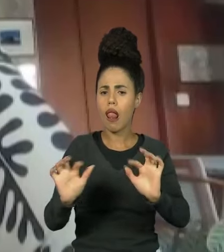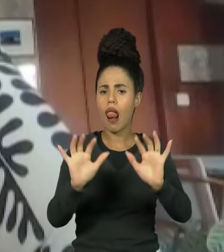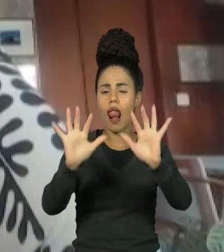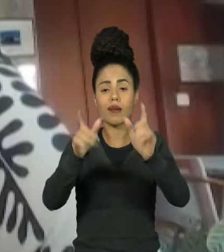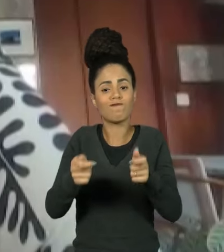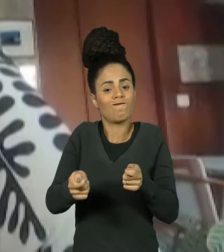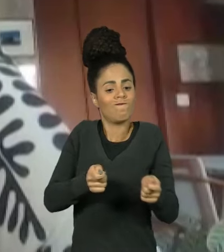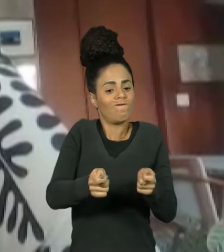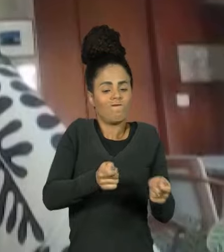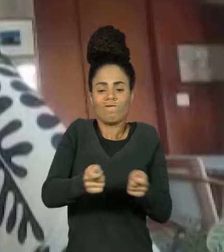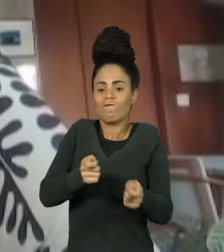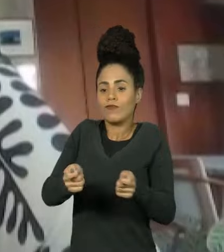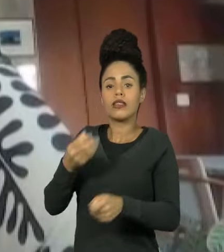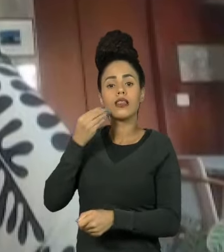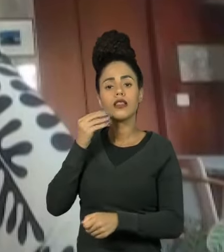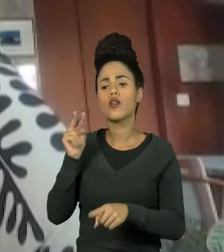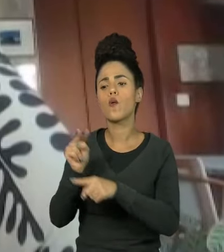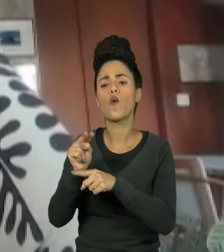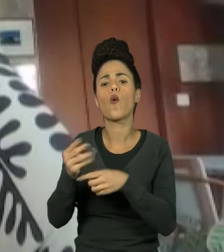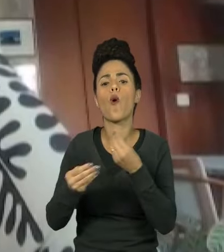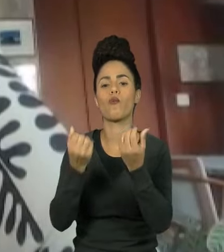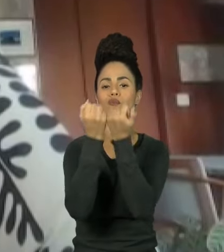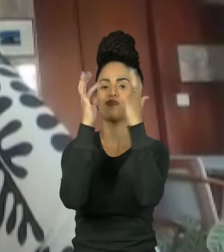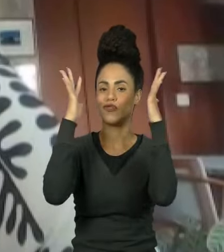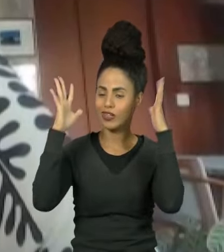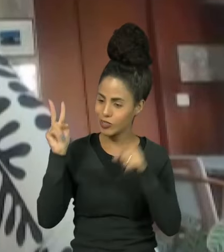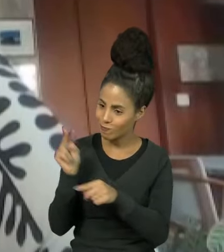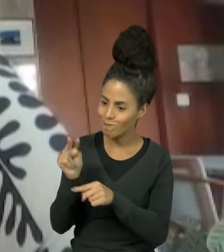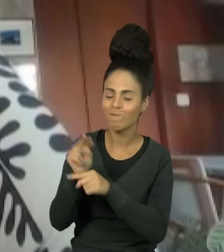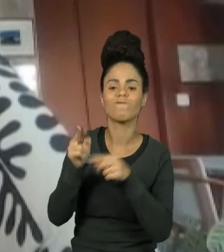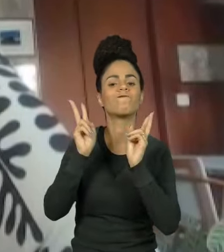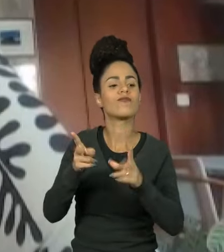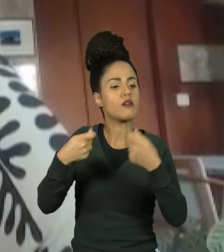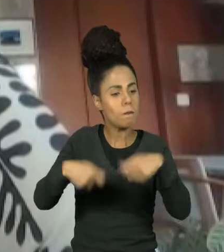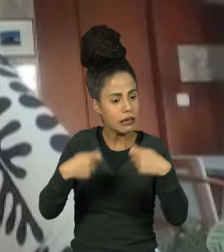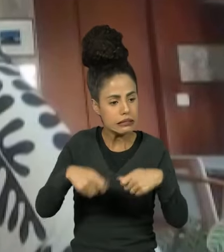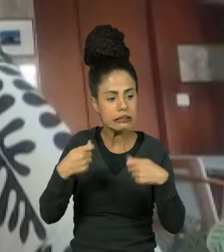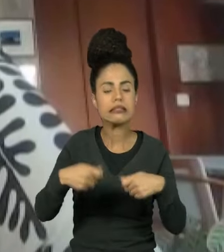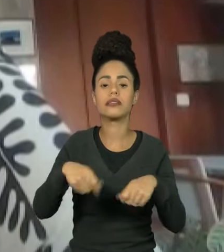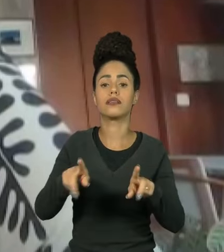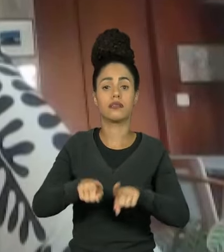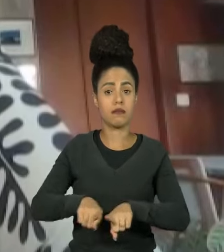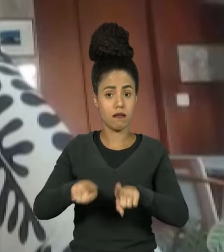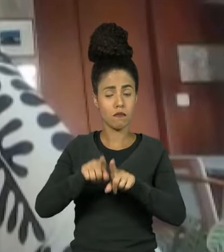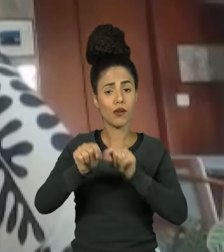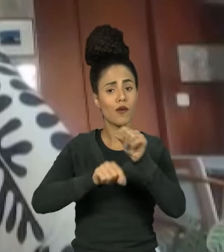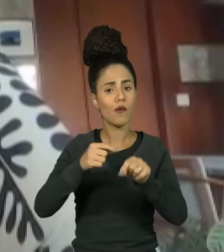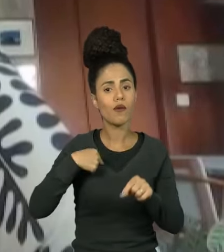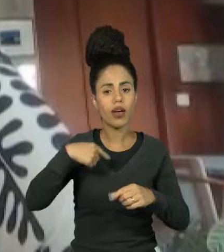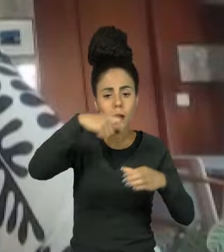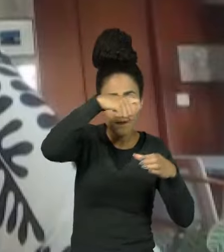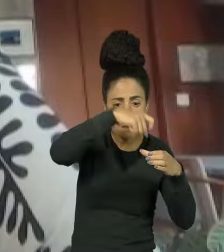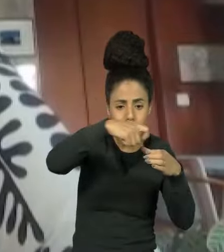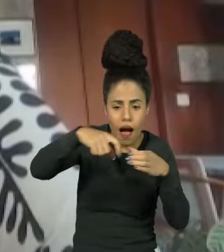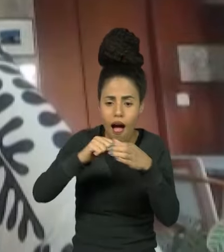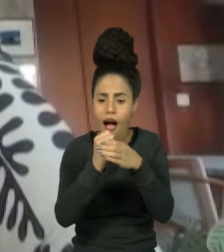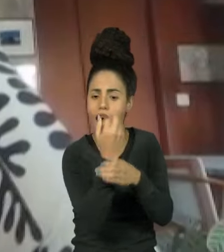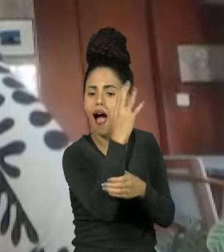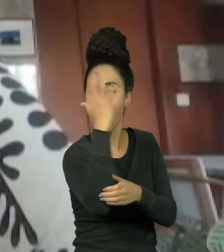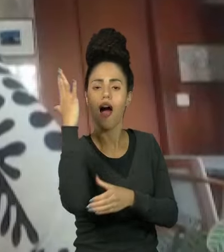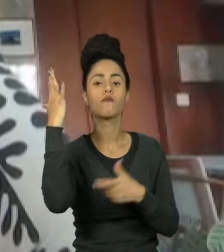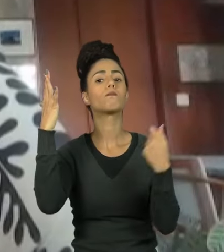isso preservando as florestas, não apenas as florestas, mas a vegetação, e também plantar árvores,